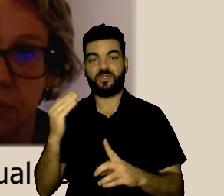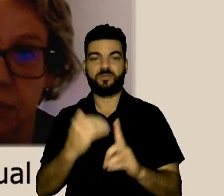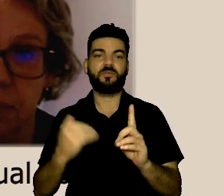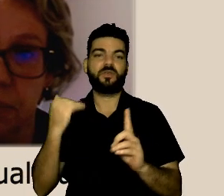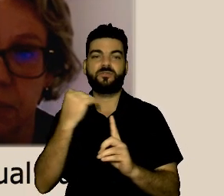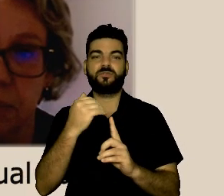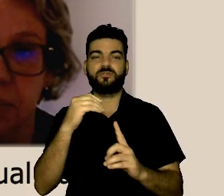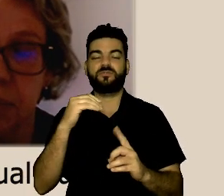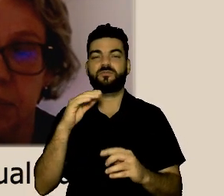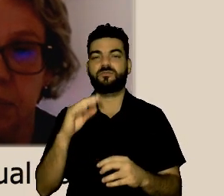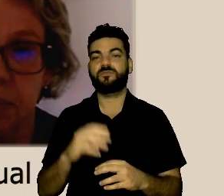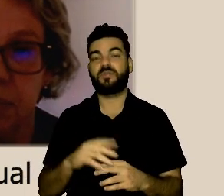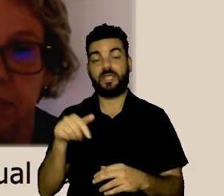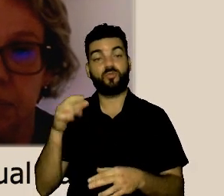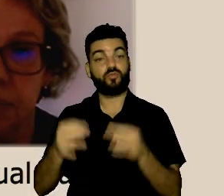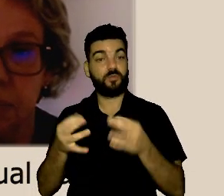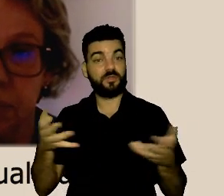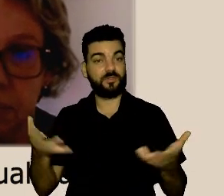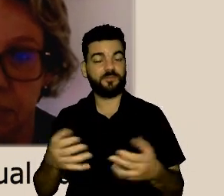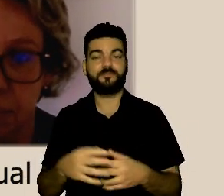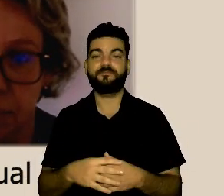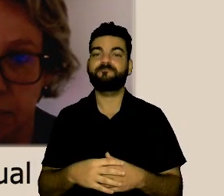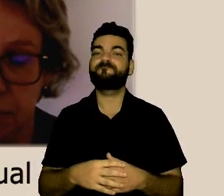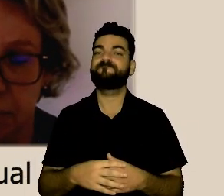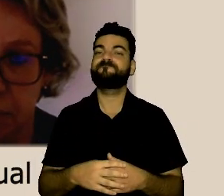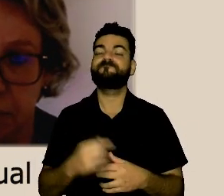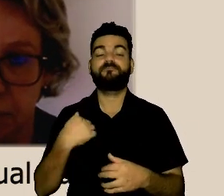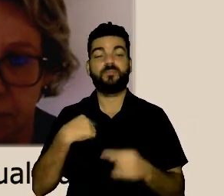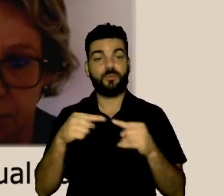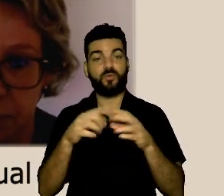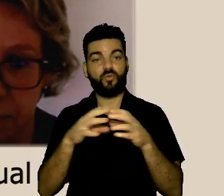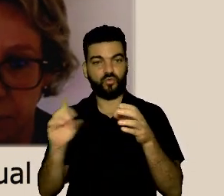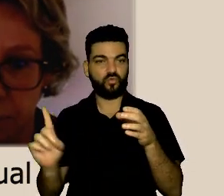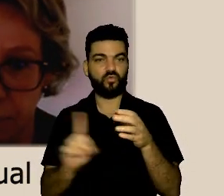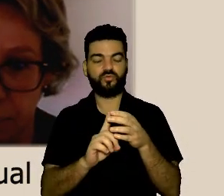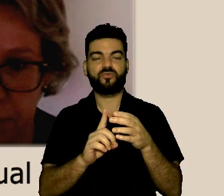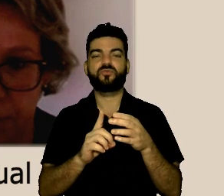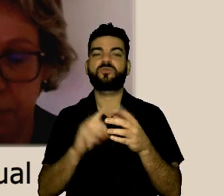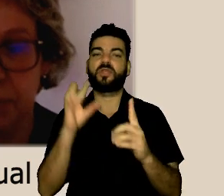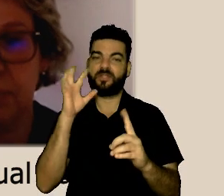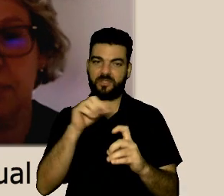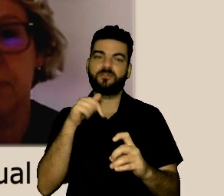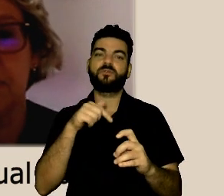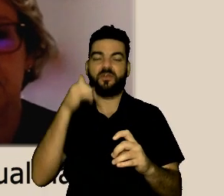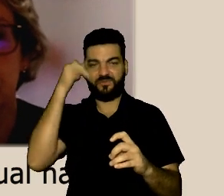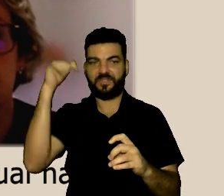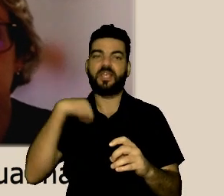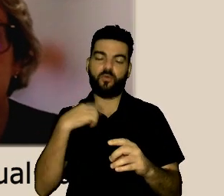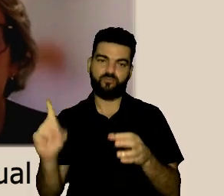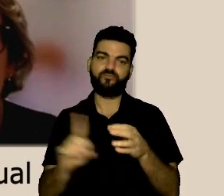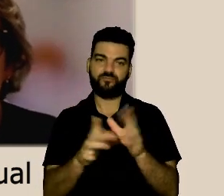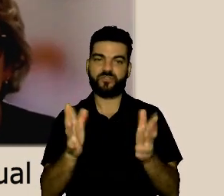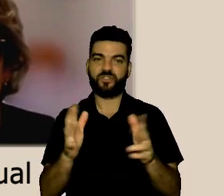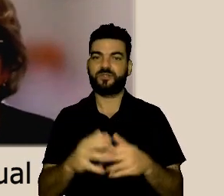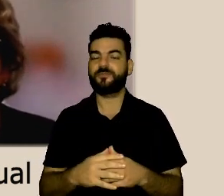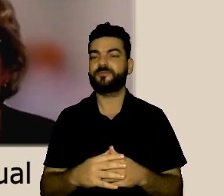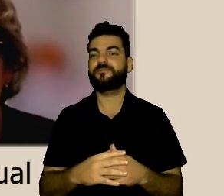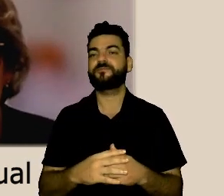tribunal, integro a comissão de assédio do tribunal e